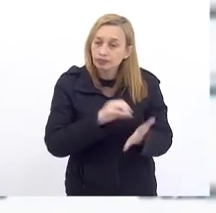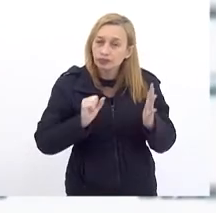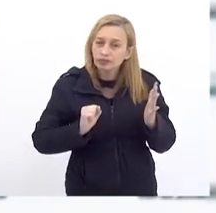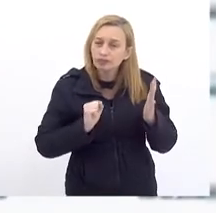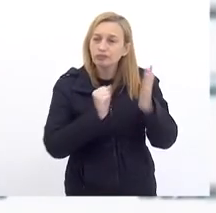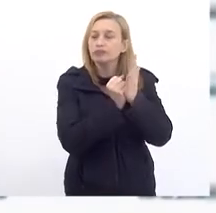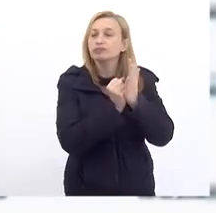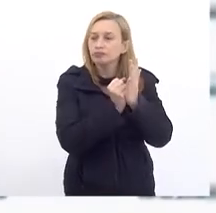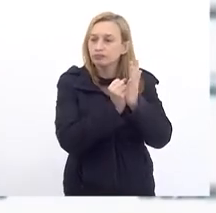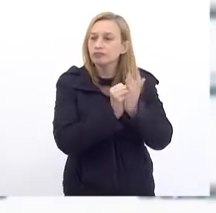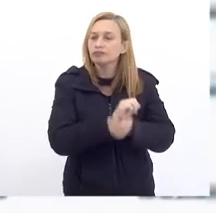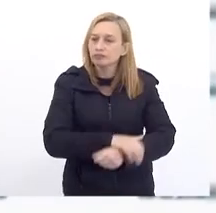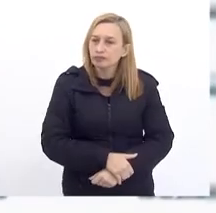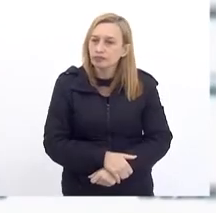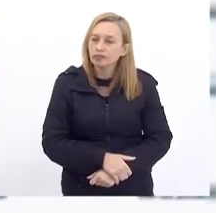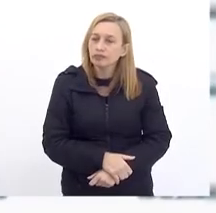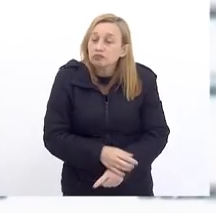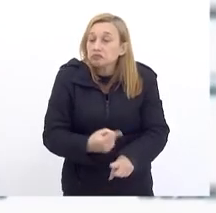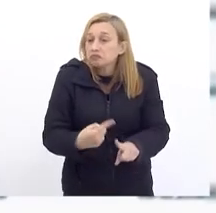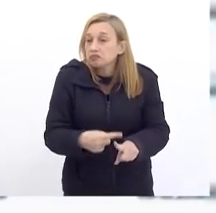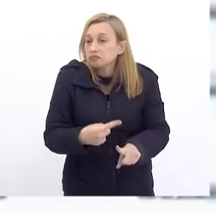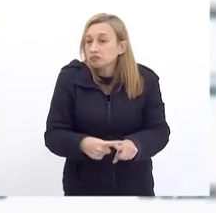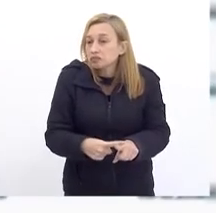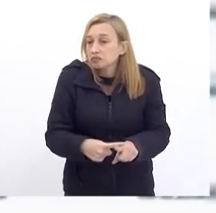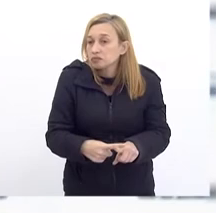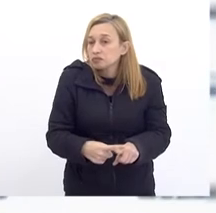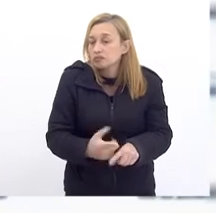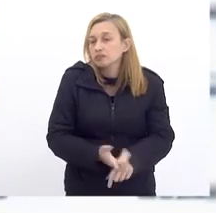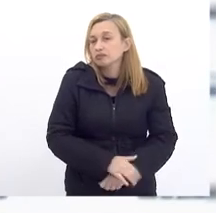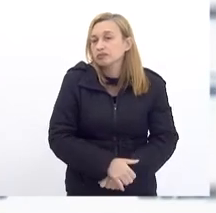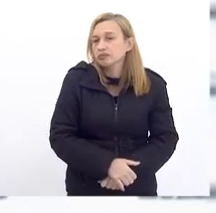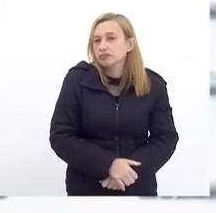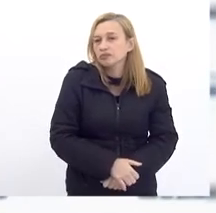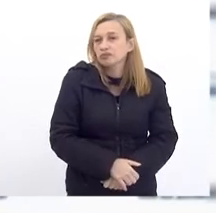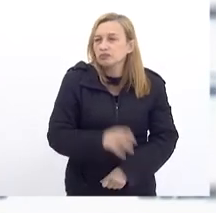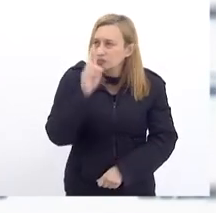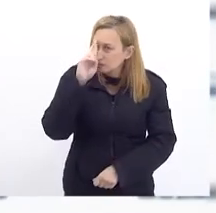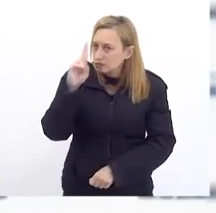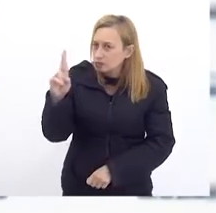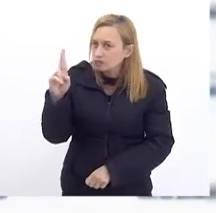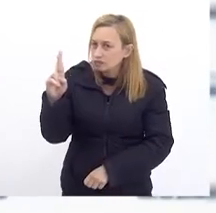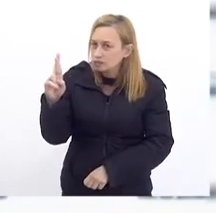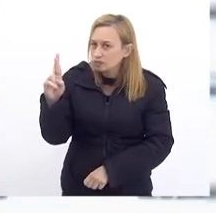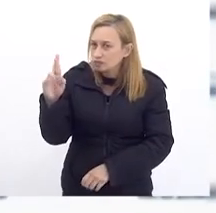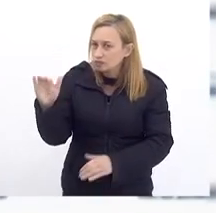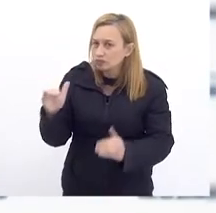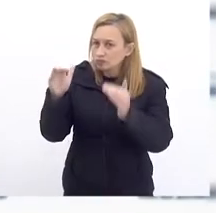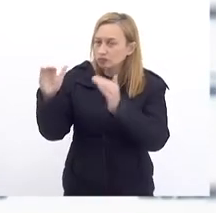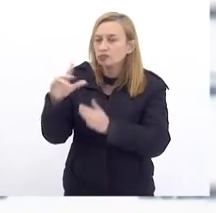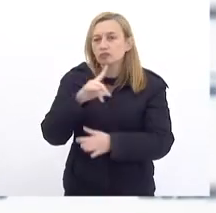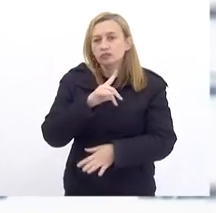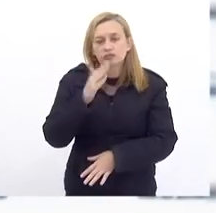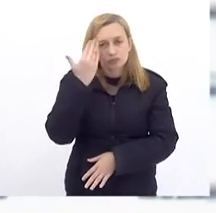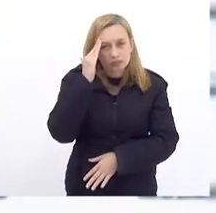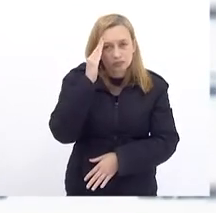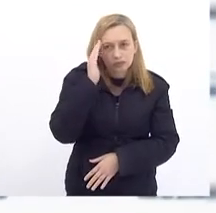Impactante Até porque Eu tenho Assim como Vossa Excelência Tem um entendimento Diferente Acho que